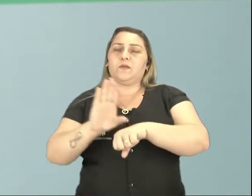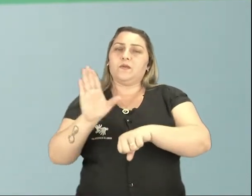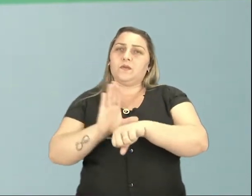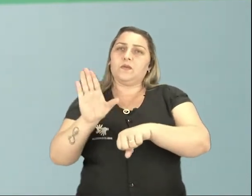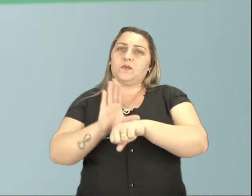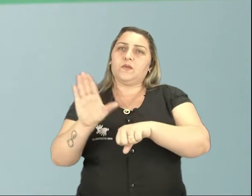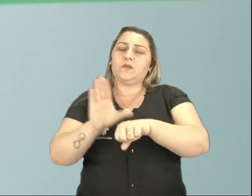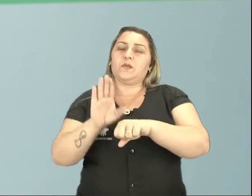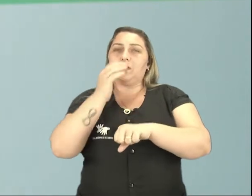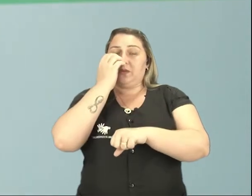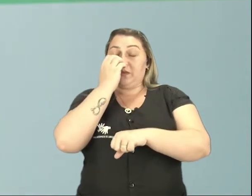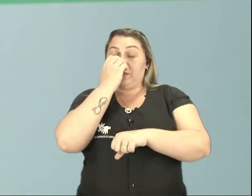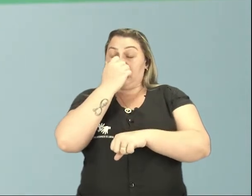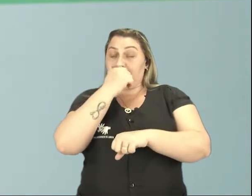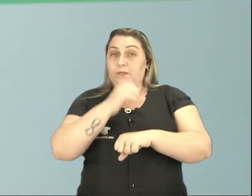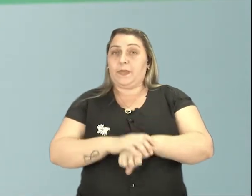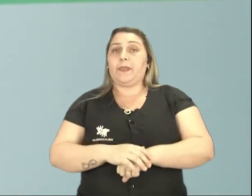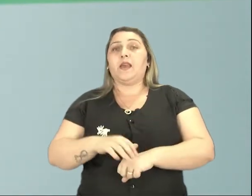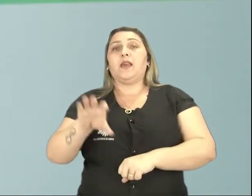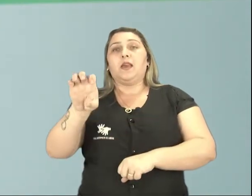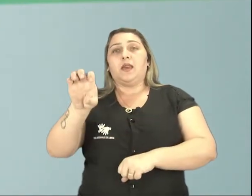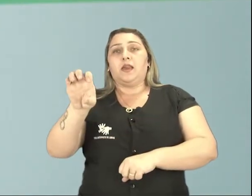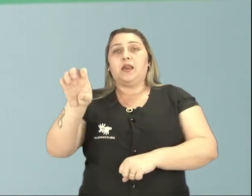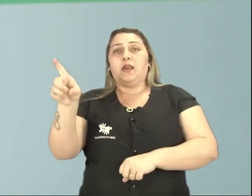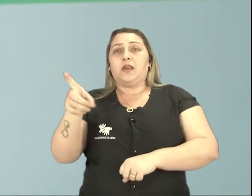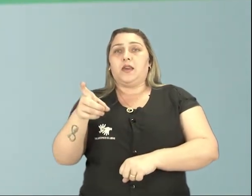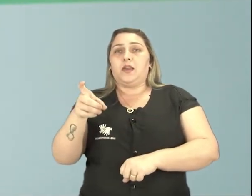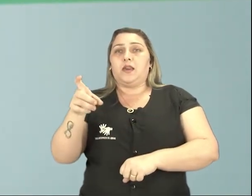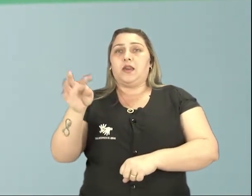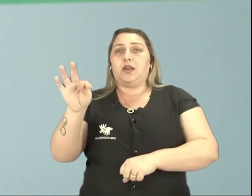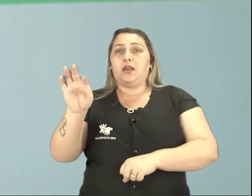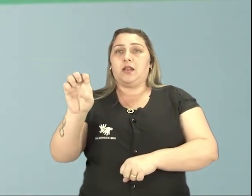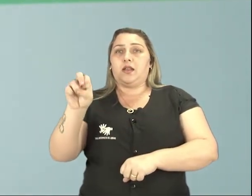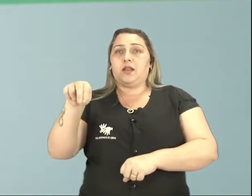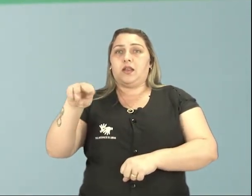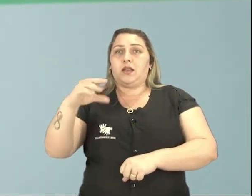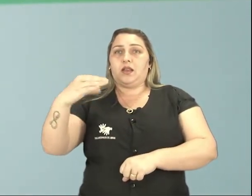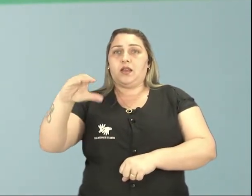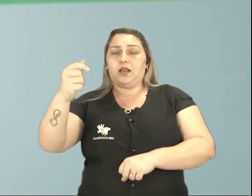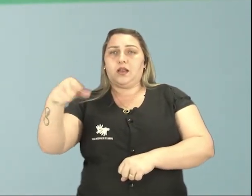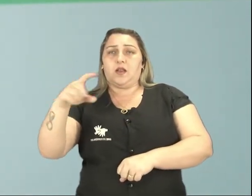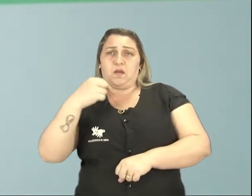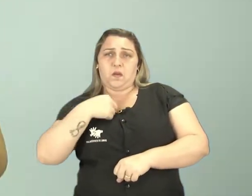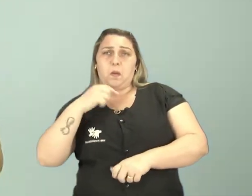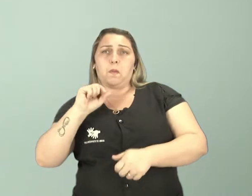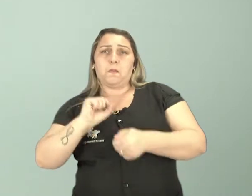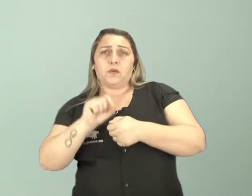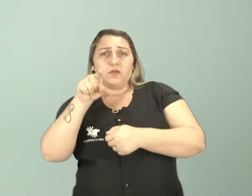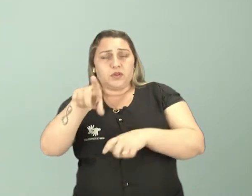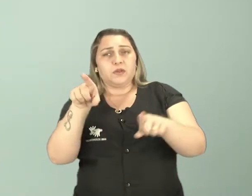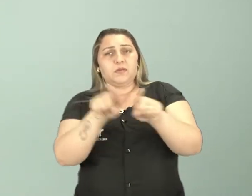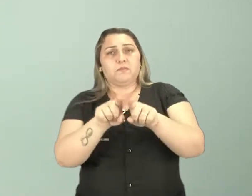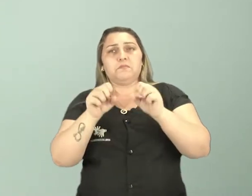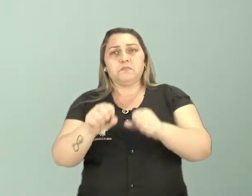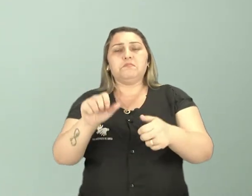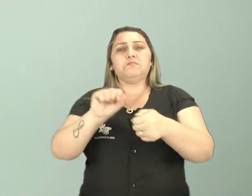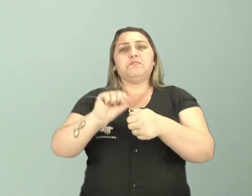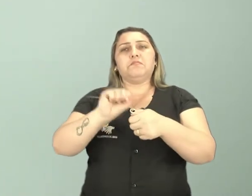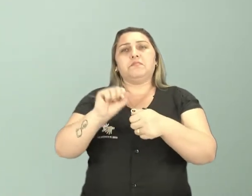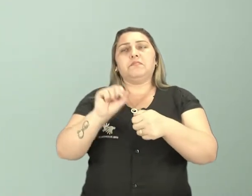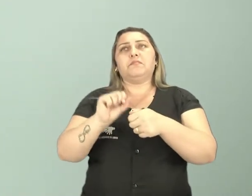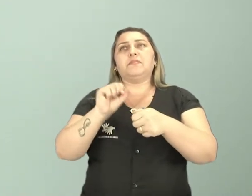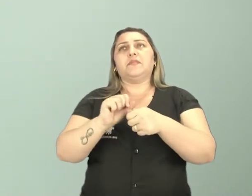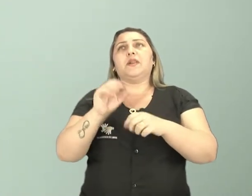extensão. Aí sim, esses cursos de extensão vocês podem fazer, eu posso fazer, né? As outras pessoas também podem fazer,